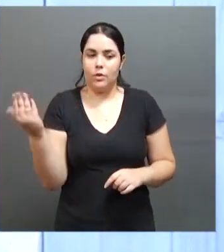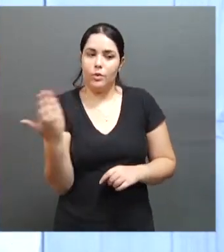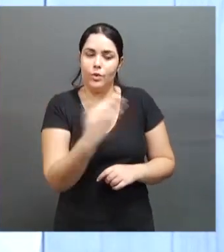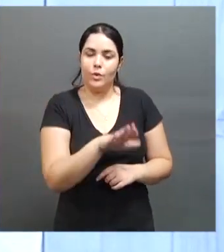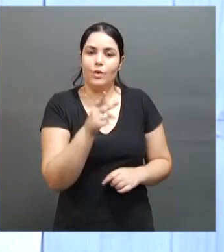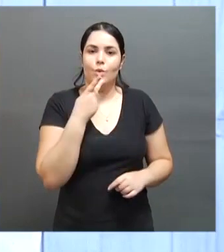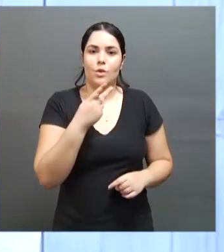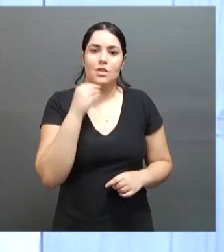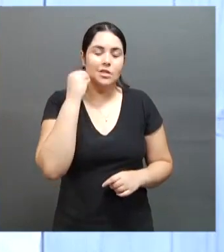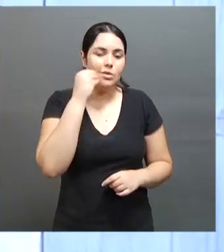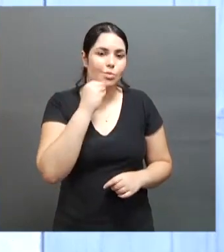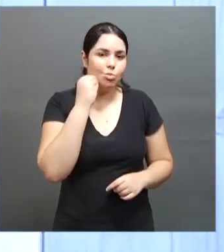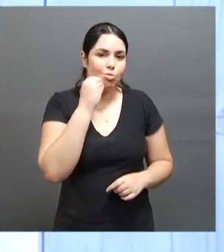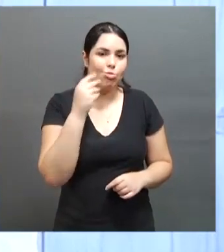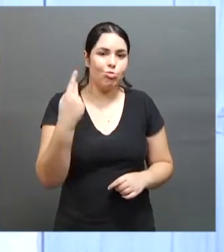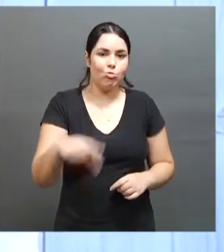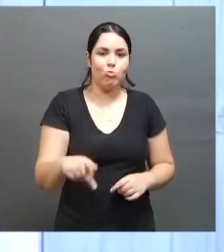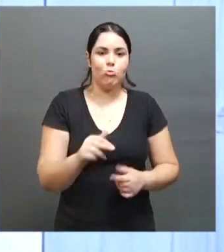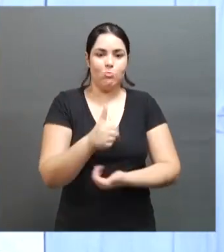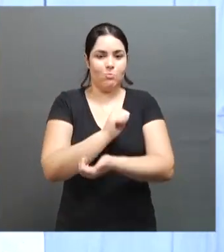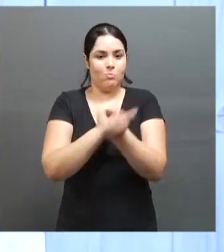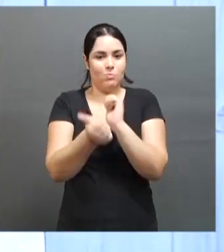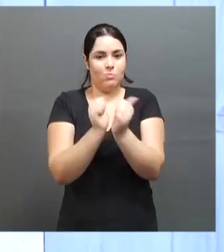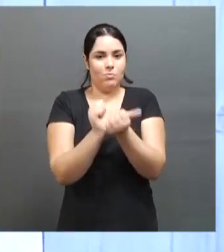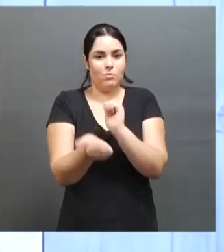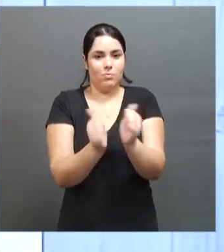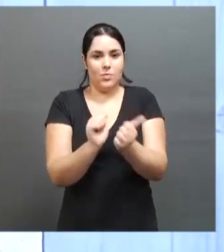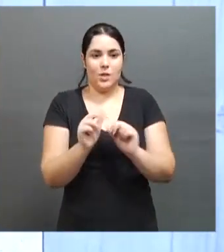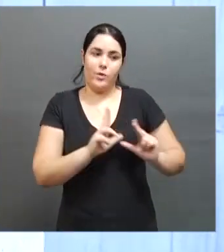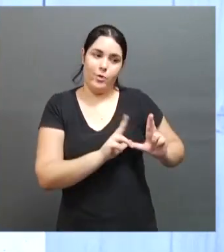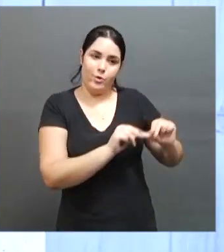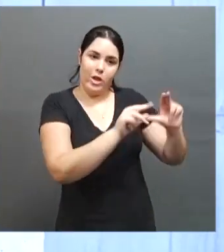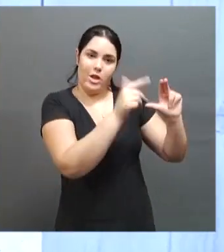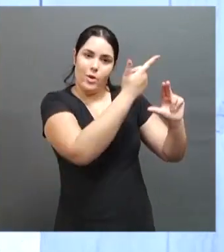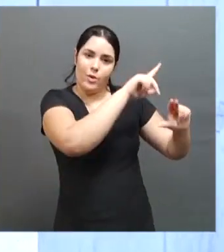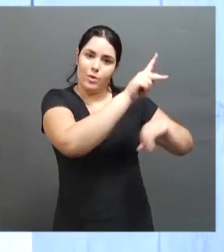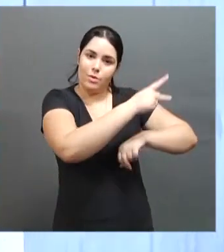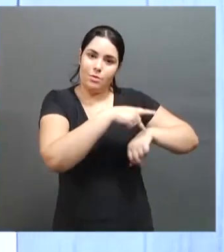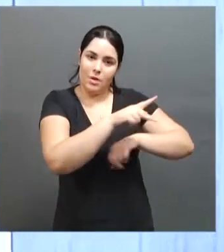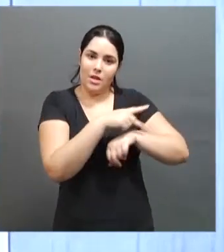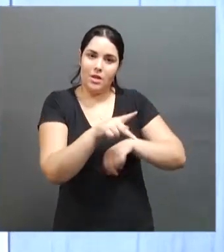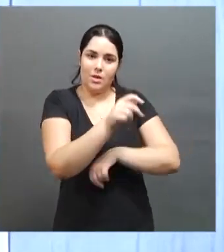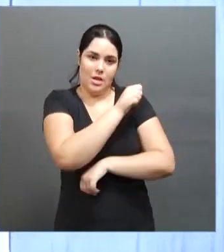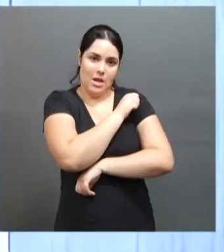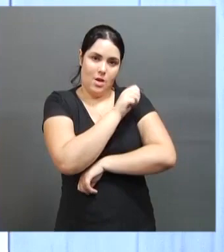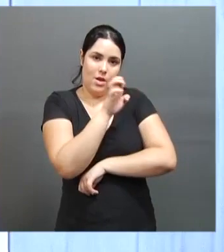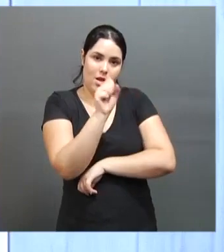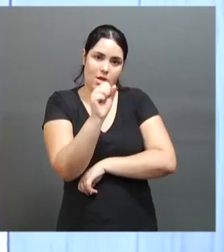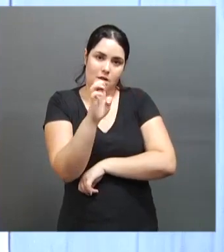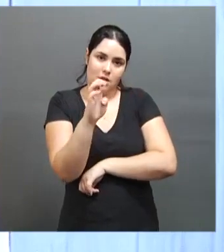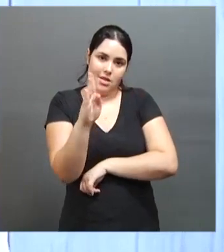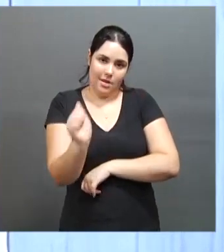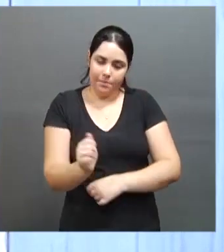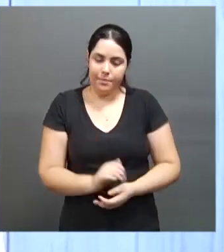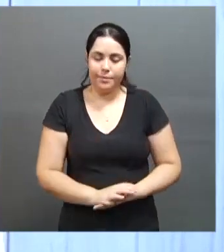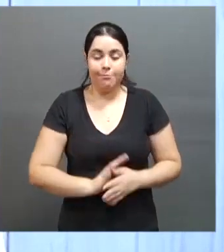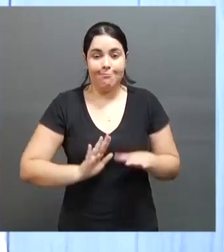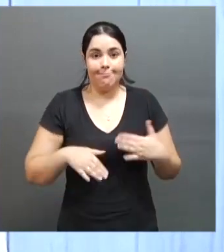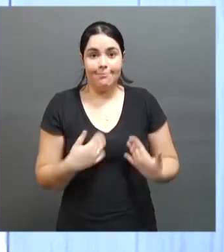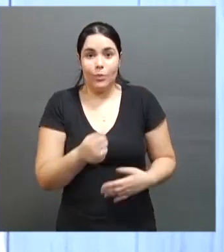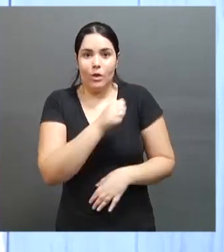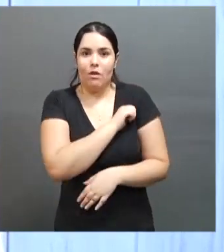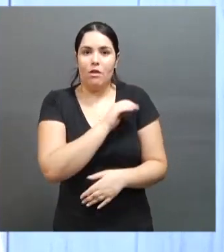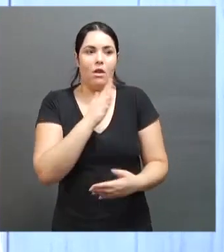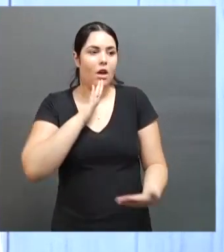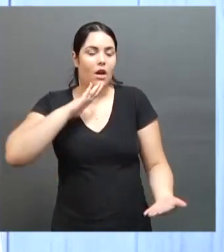sobre a experiência dela como atleta, como viagens internacionais, para os meninos da Exéber. Então, na verdade, os meninos ficaram